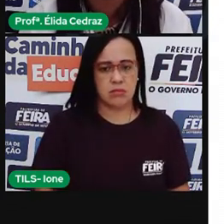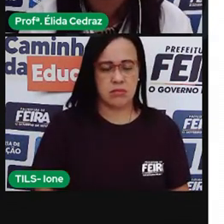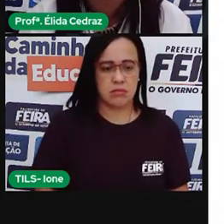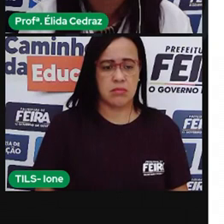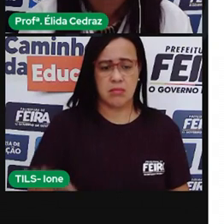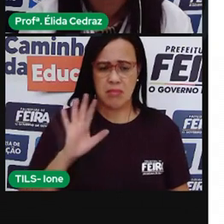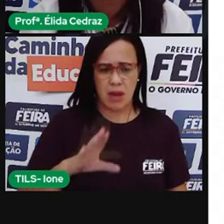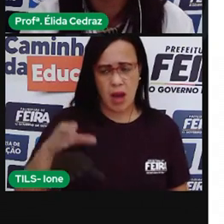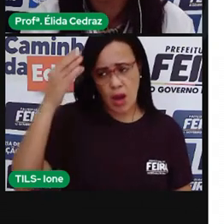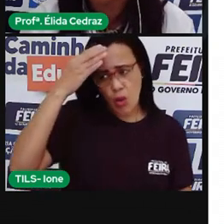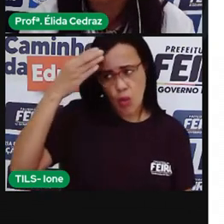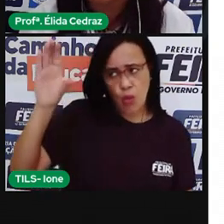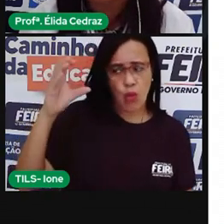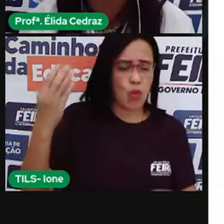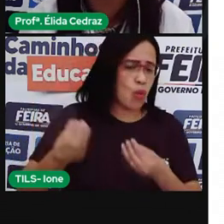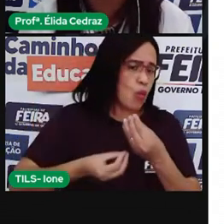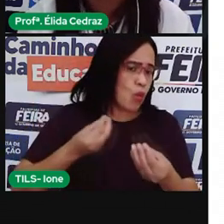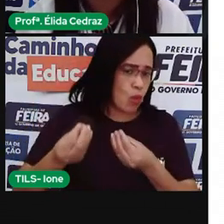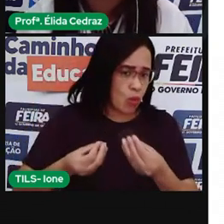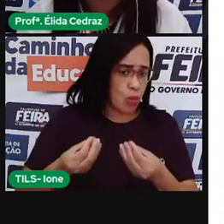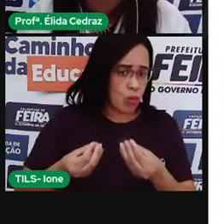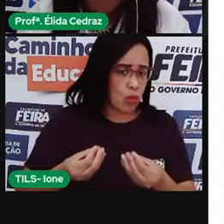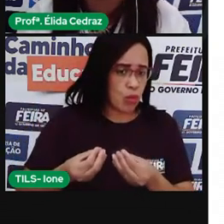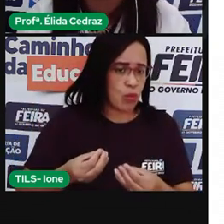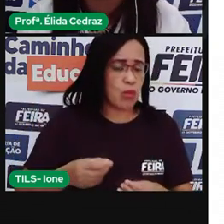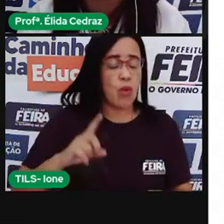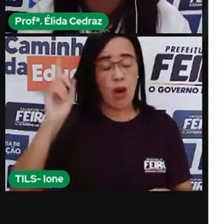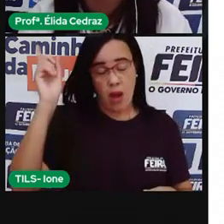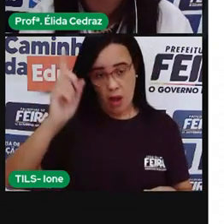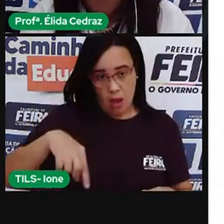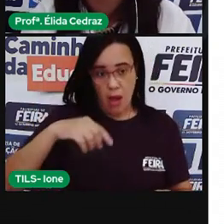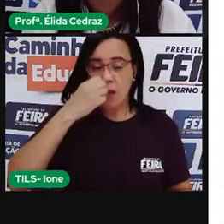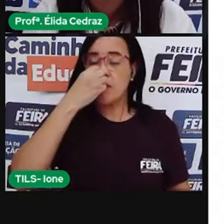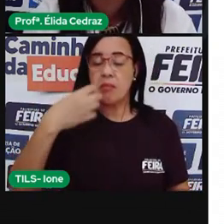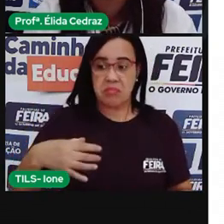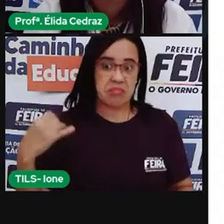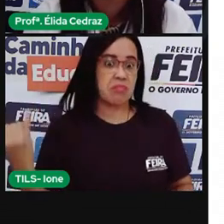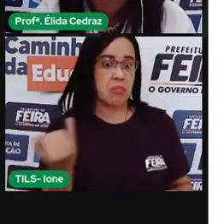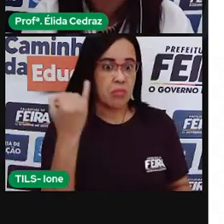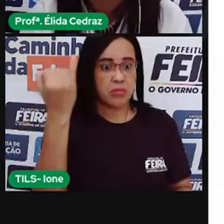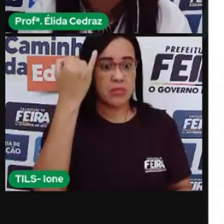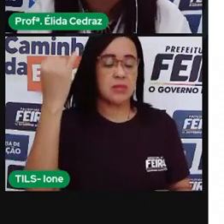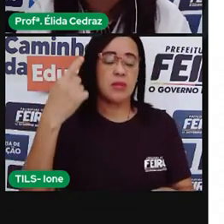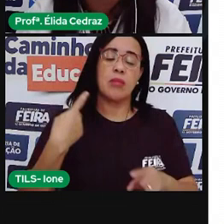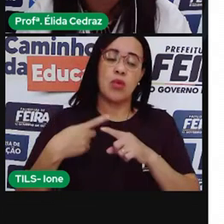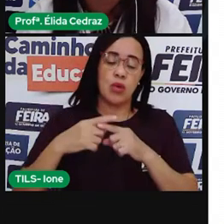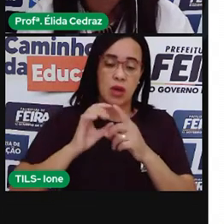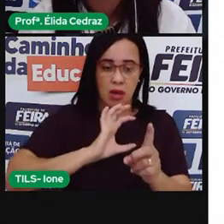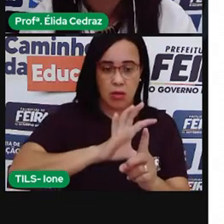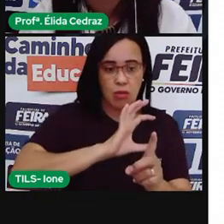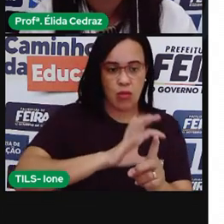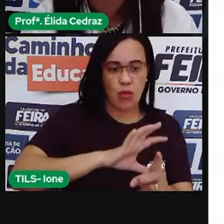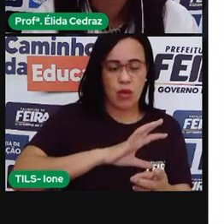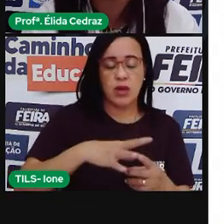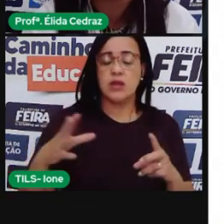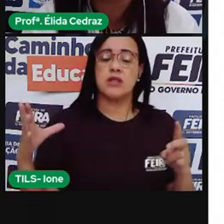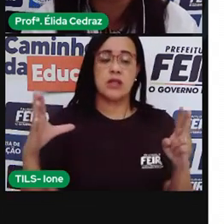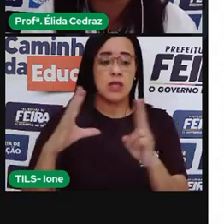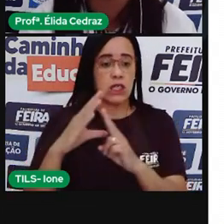sudeste é muito rica, influenciada pelas culturas indígena, africana,